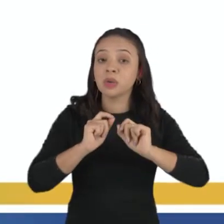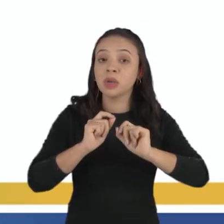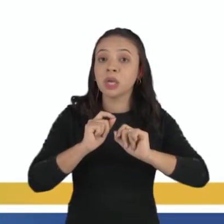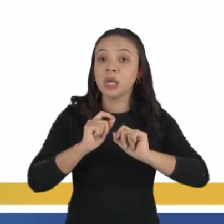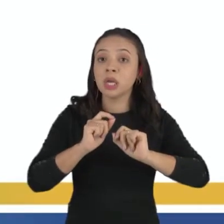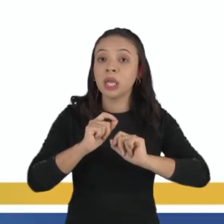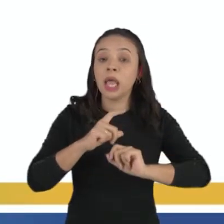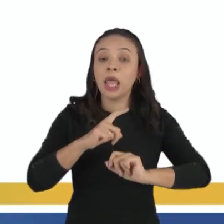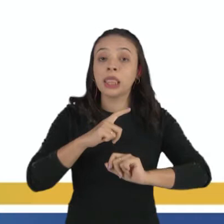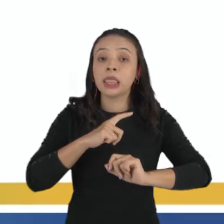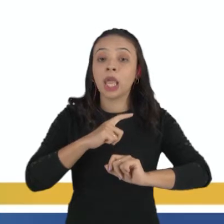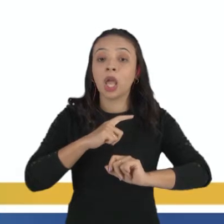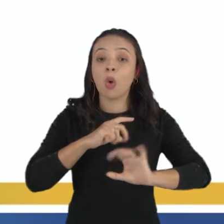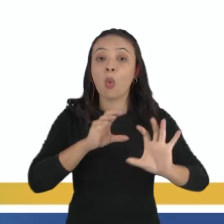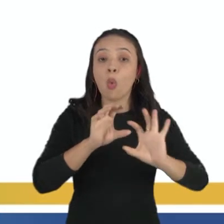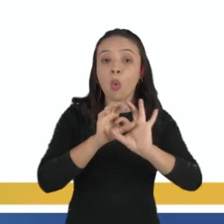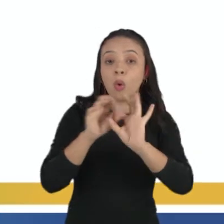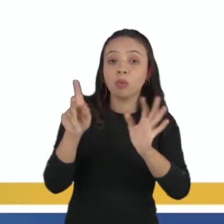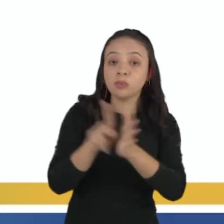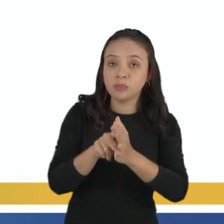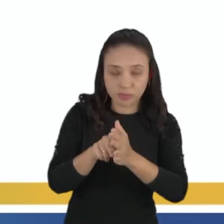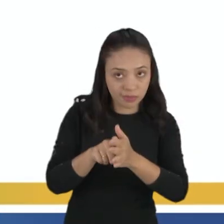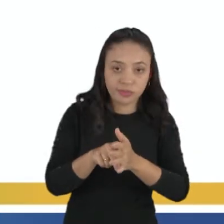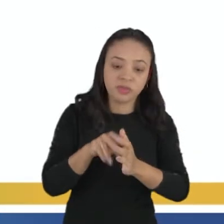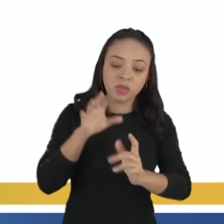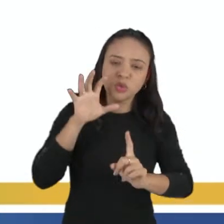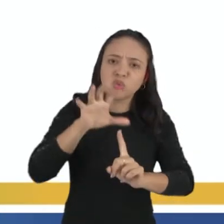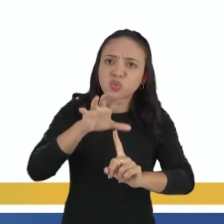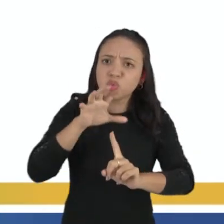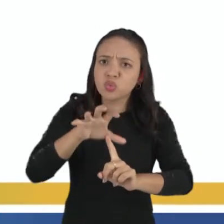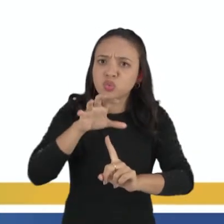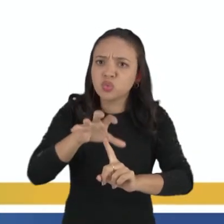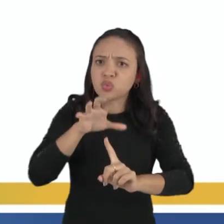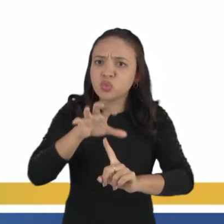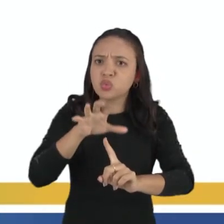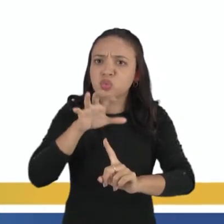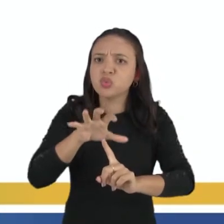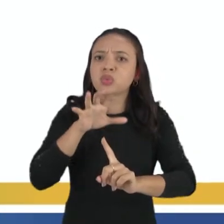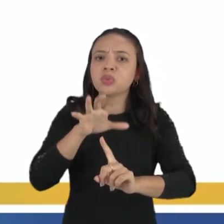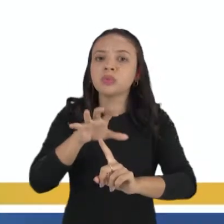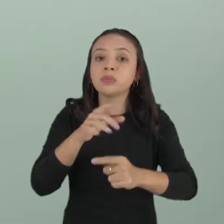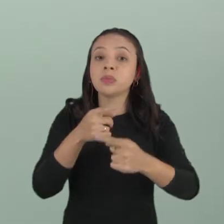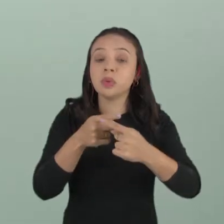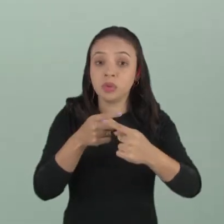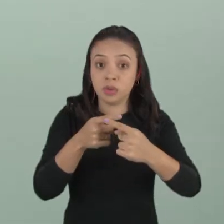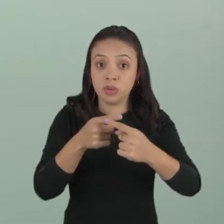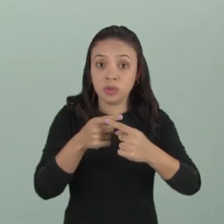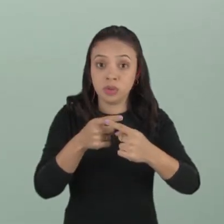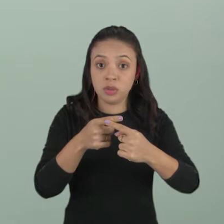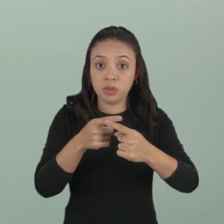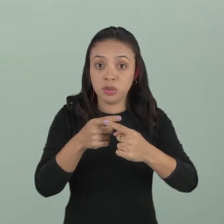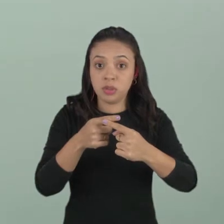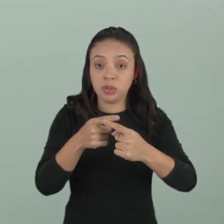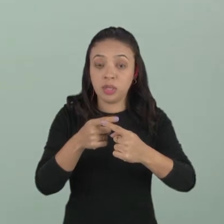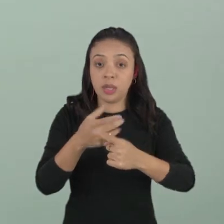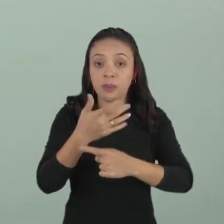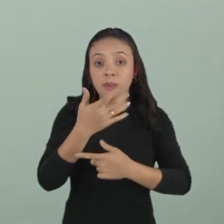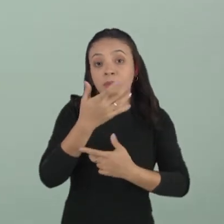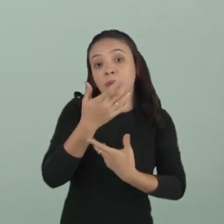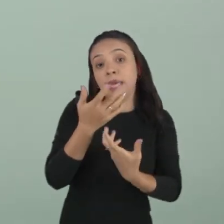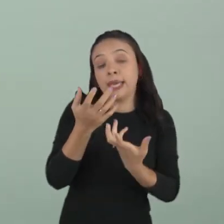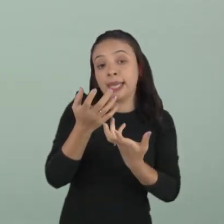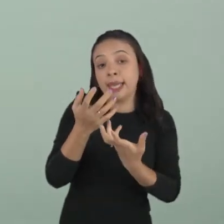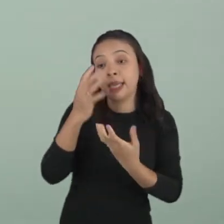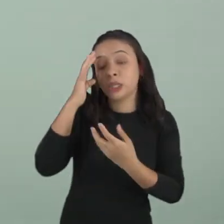persuasivo. Persuasivo significa convincente, porque o emissor, ele tenta resolver um